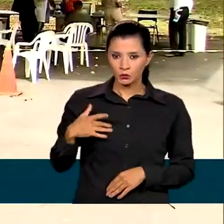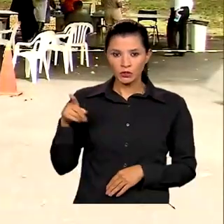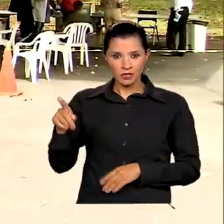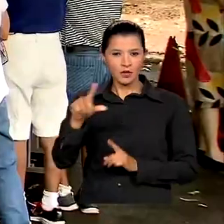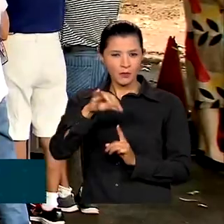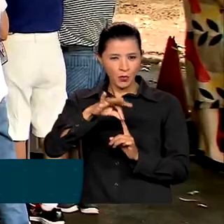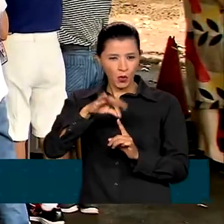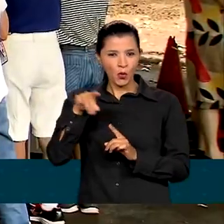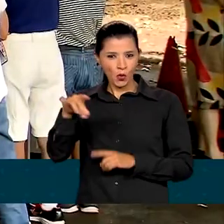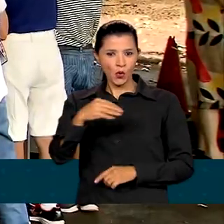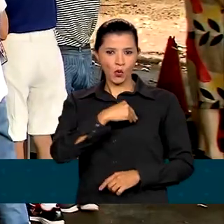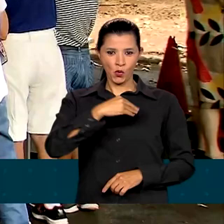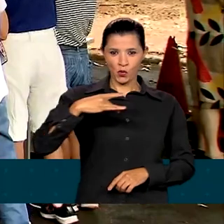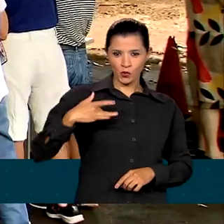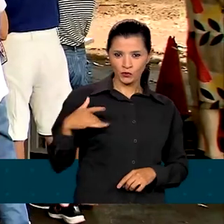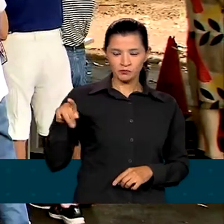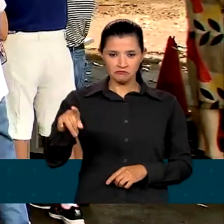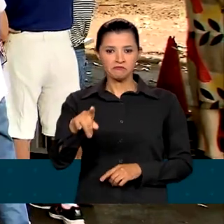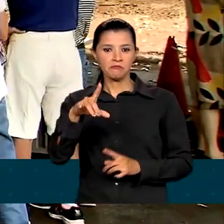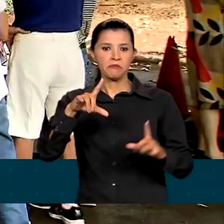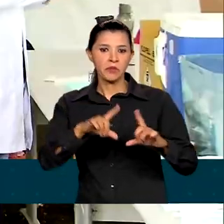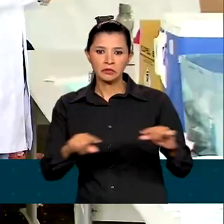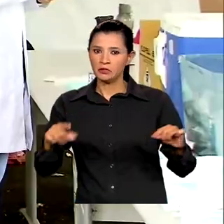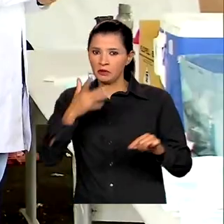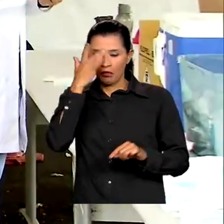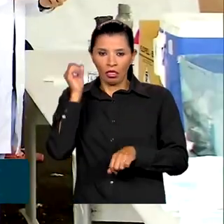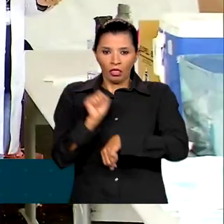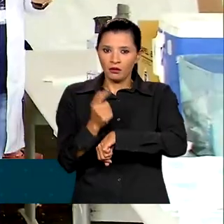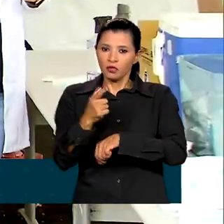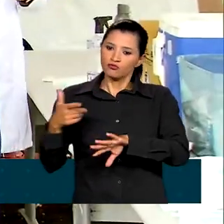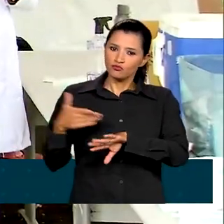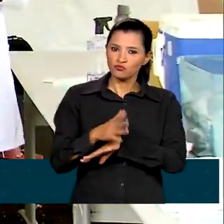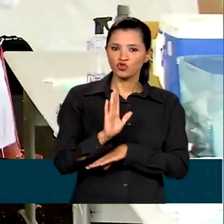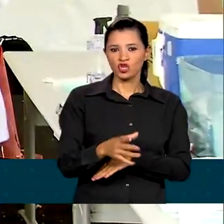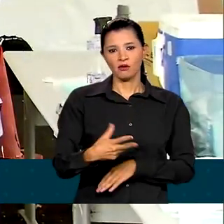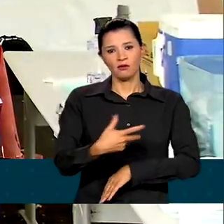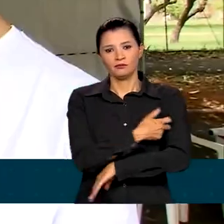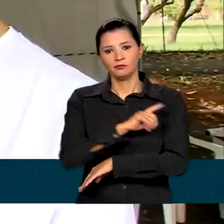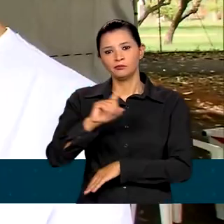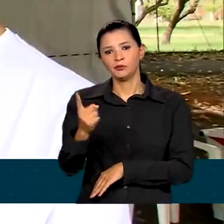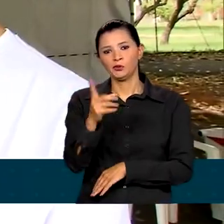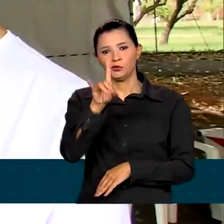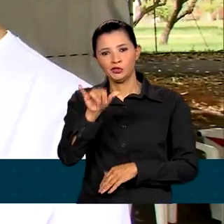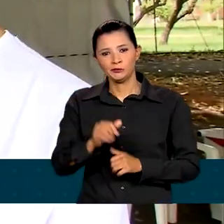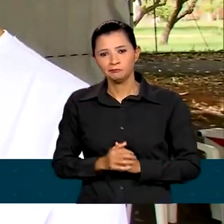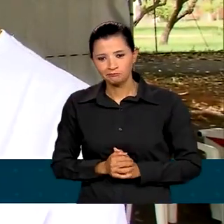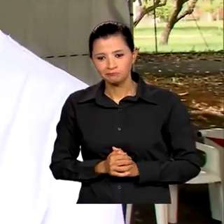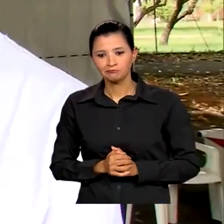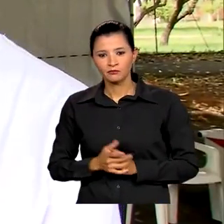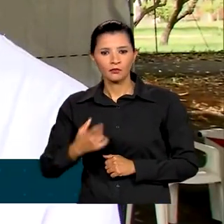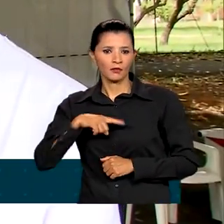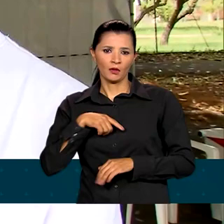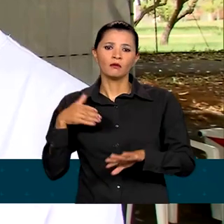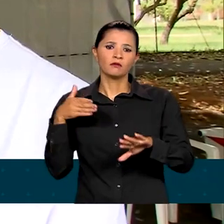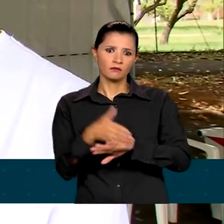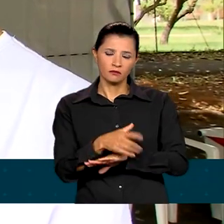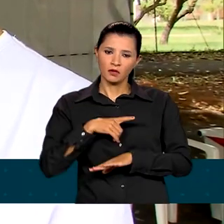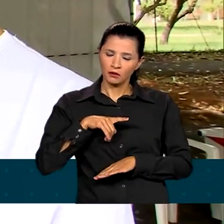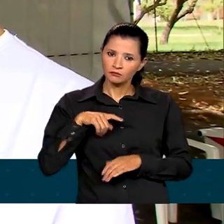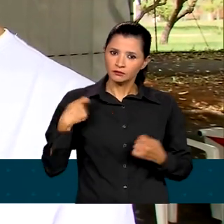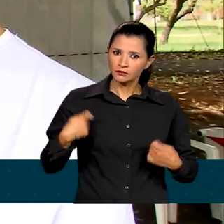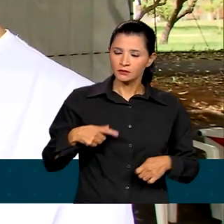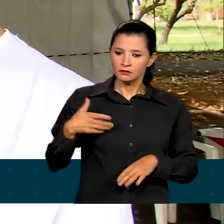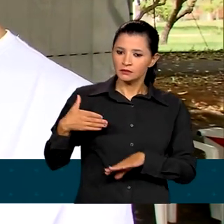posto em Brasília, teve gente que não quis saber de esperar e veio se vacinar no primeiro dia. Fazemos questão de comparecer